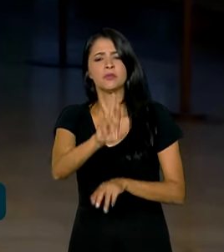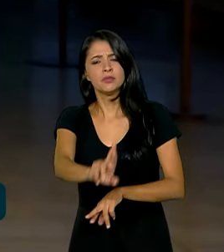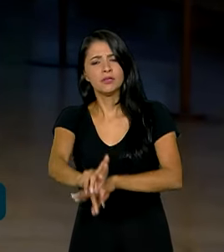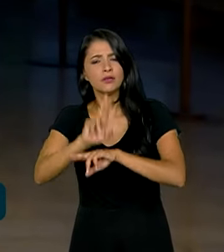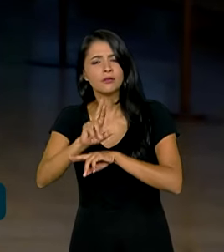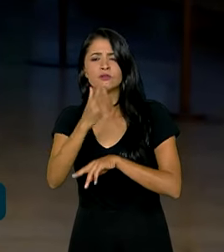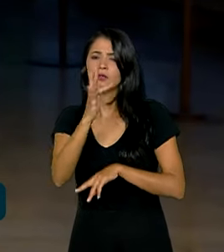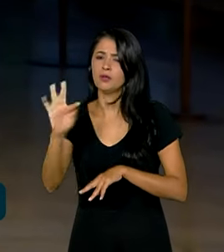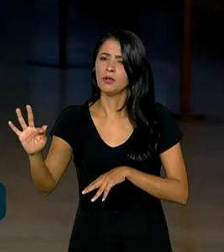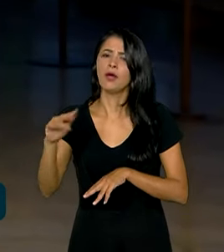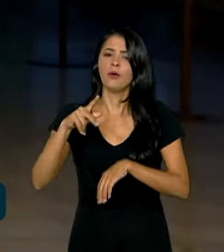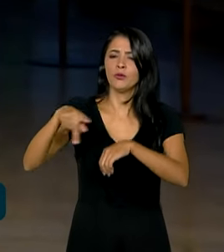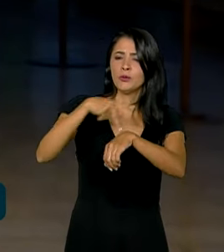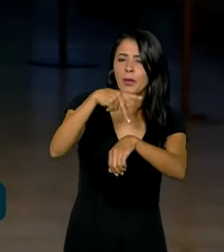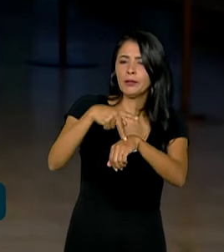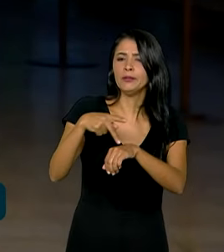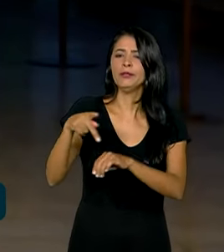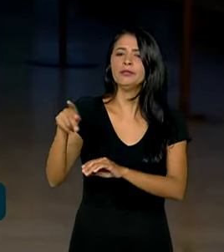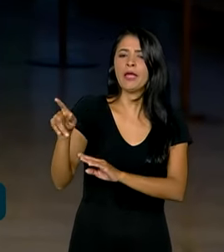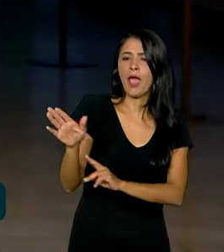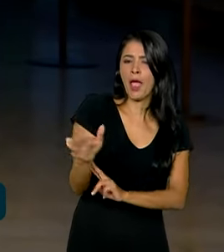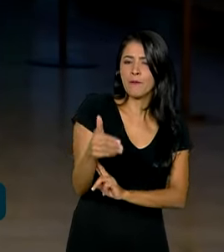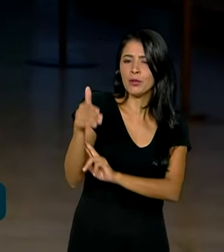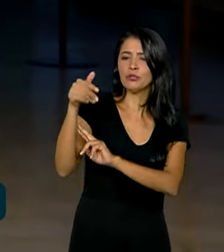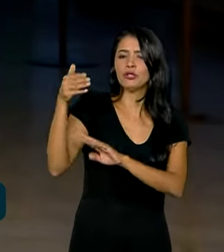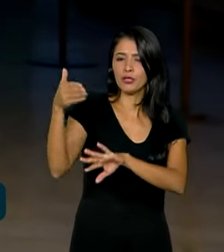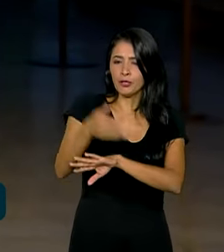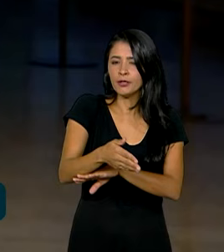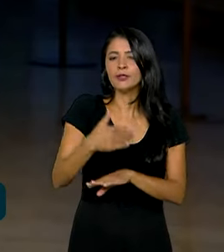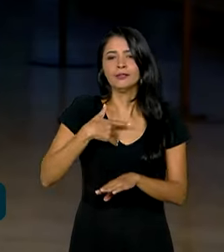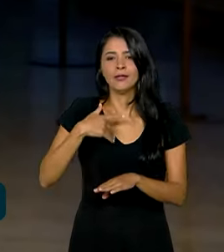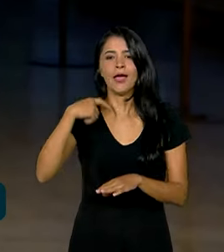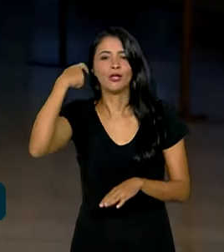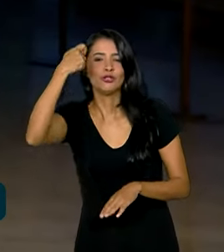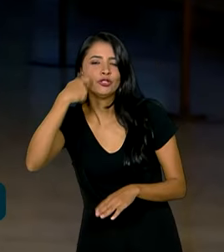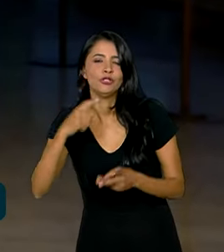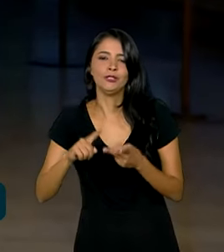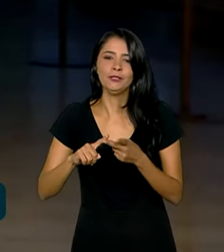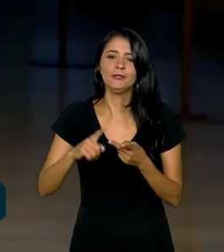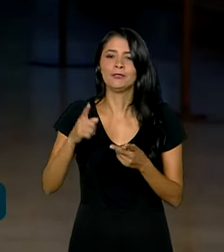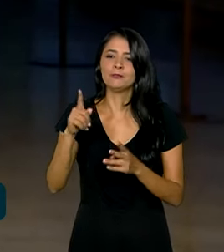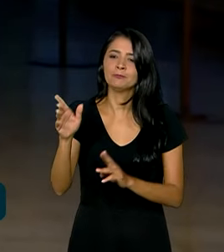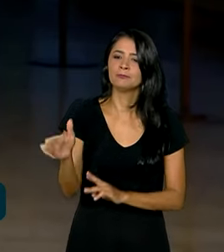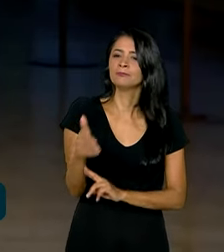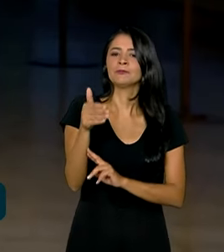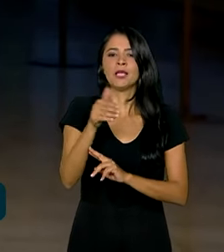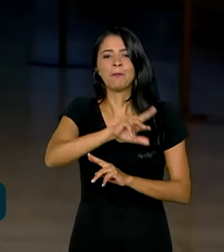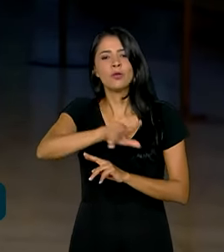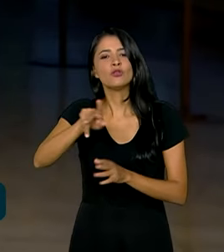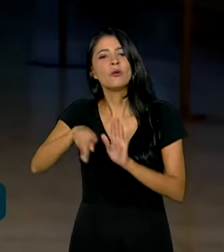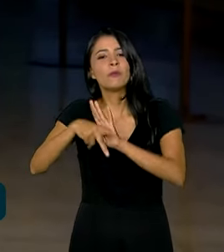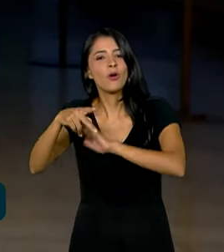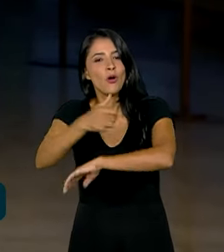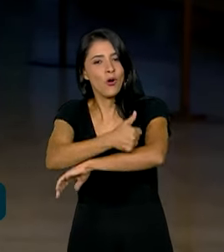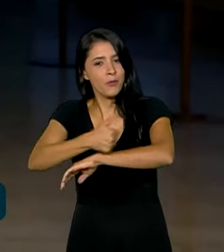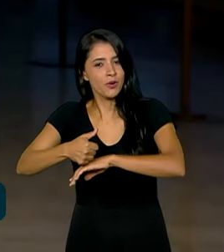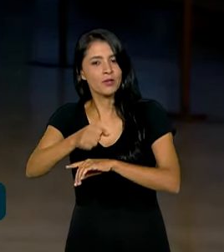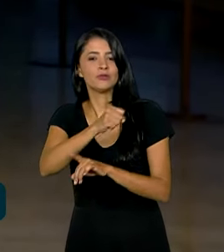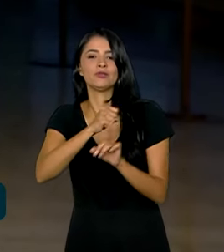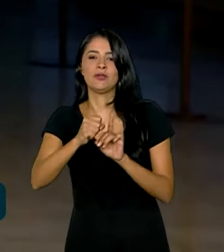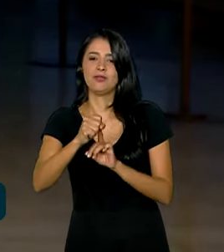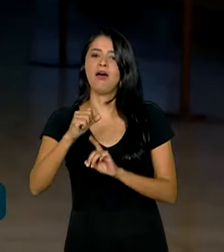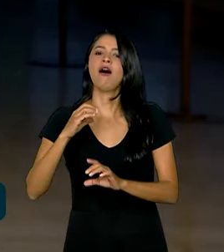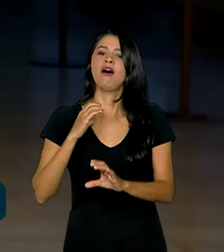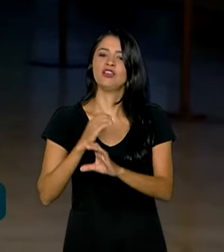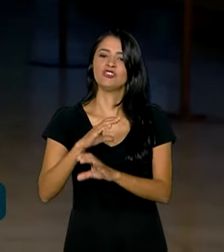embaixadas dos países envolvidos, também artistas, diplomatas e membros da sociedade civil. A gente lembra que